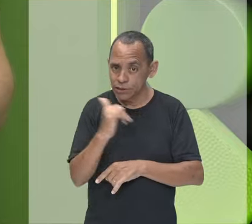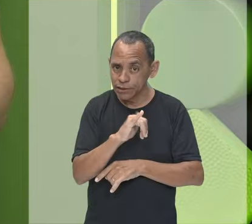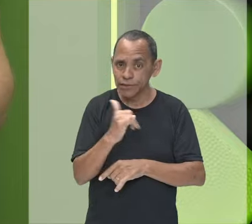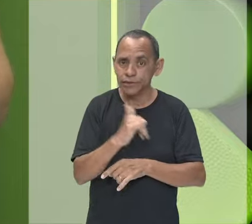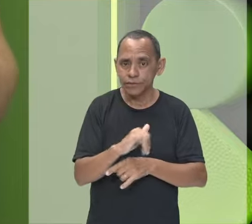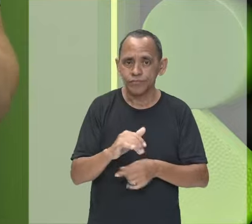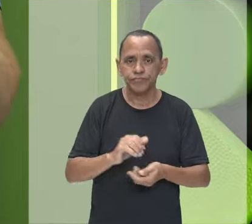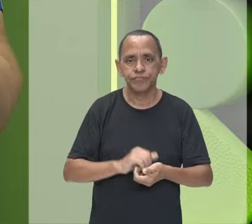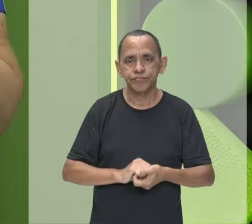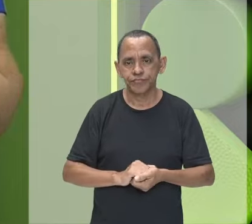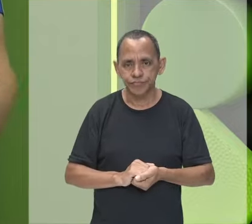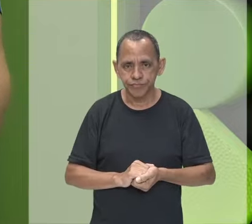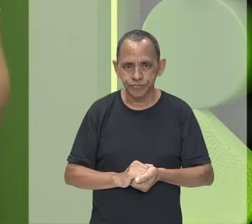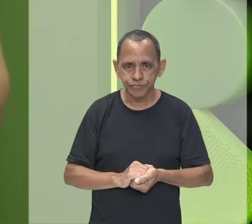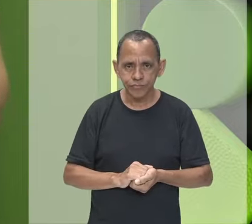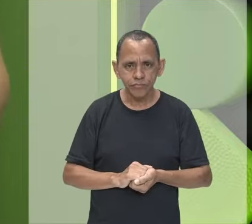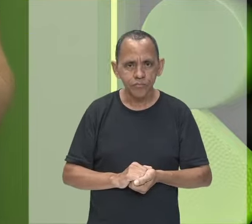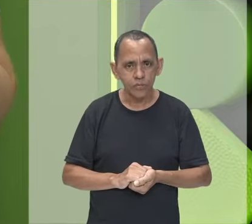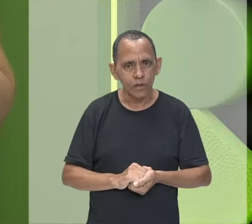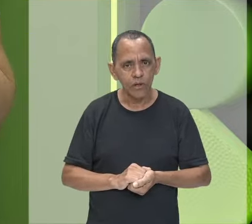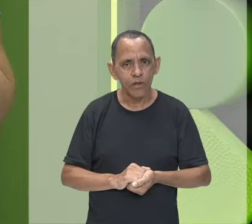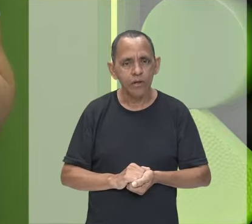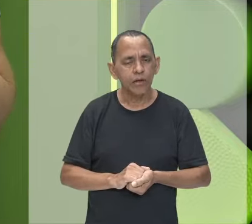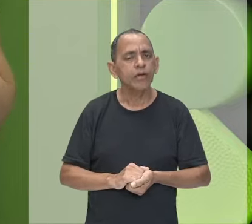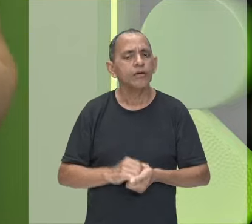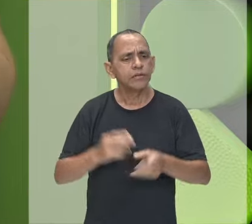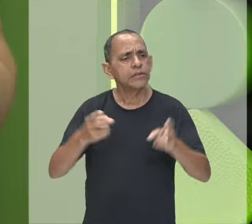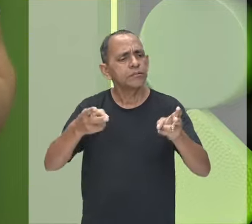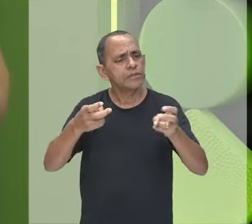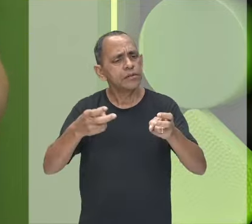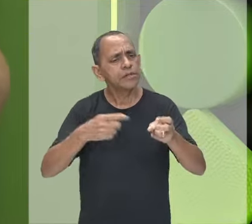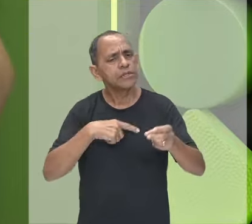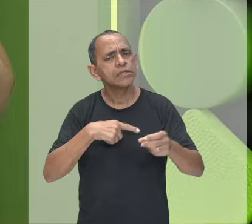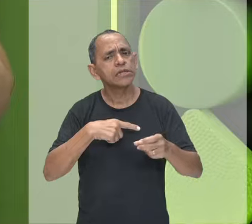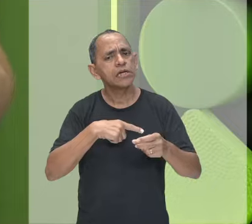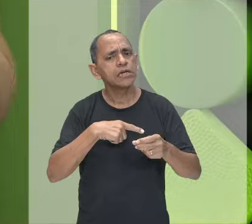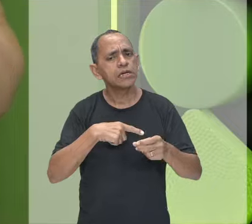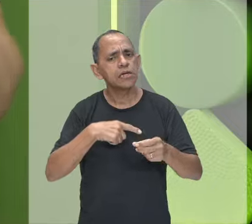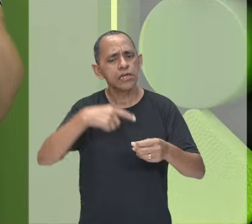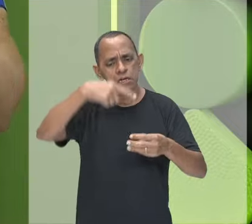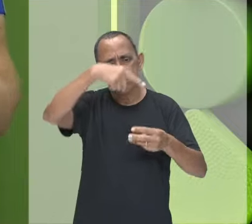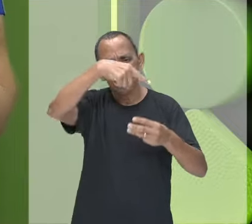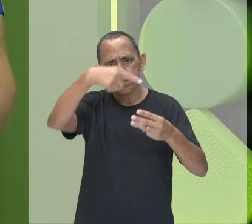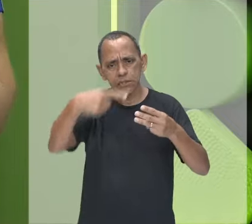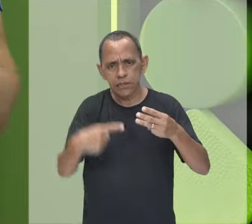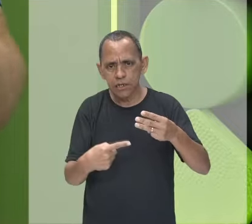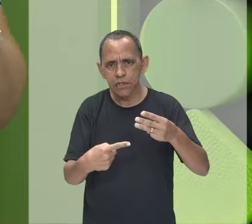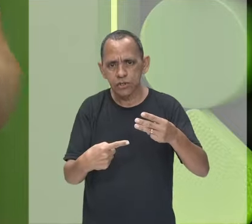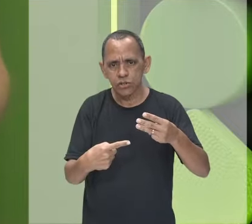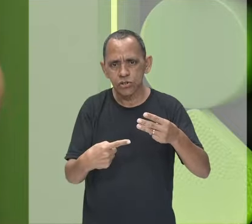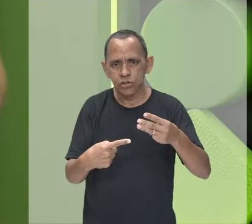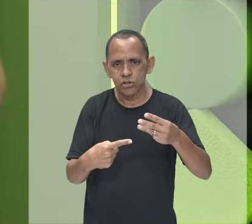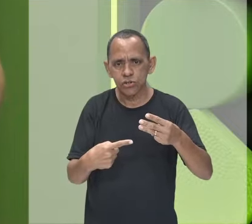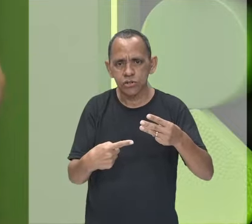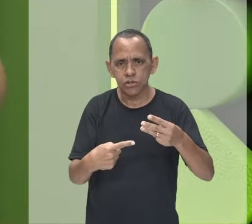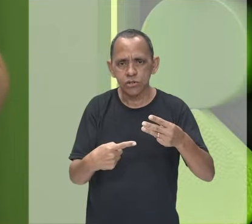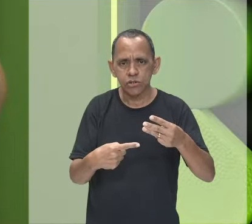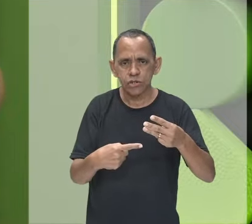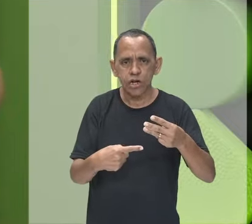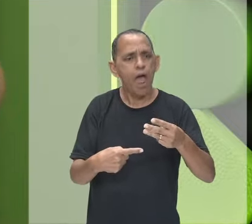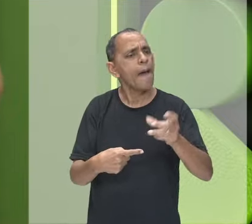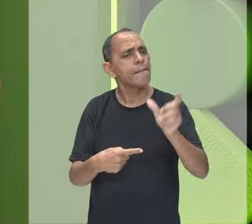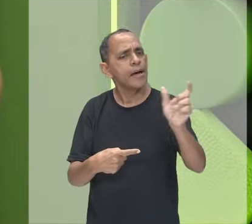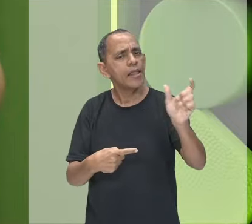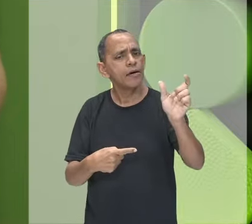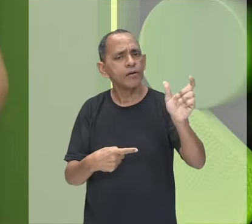eletrização, você vai perceber que existem três. Lembra que eu falei no início que nós temos aí apareceu uma palavra. Lembram